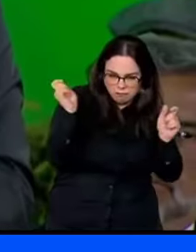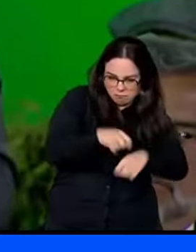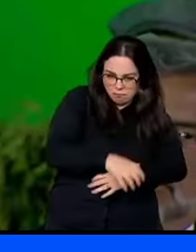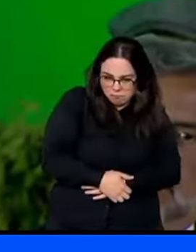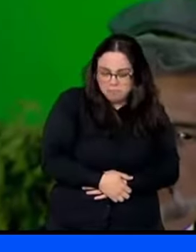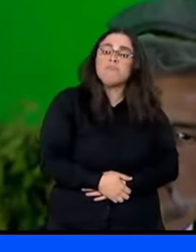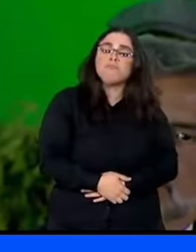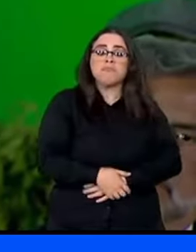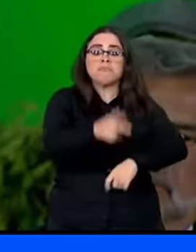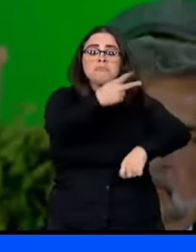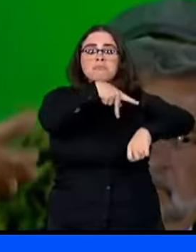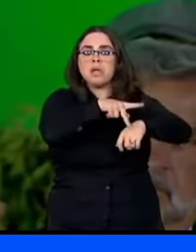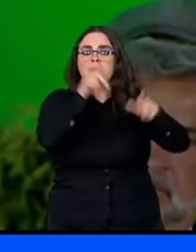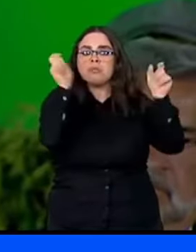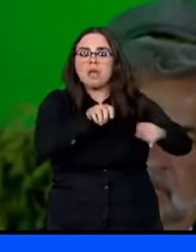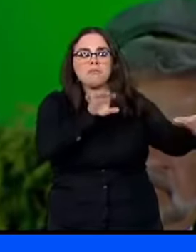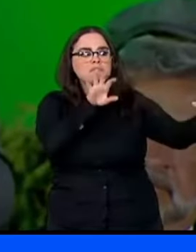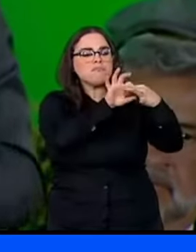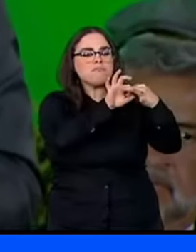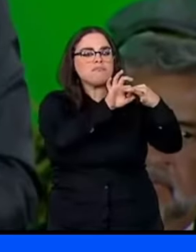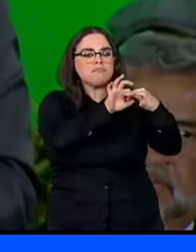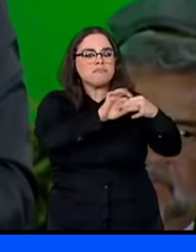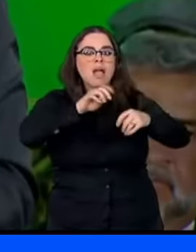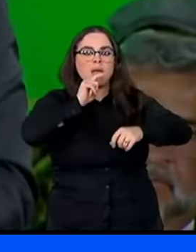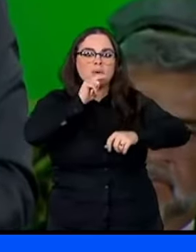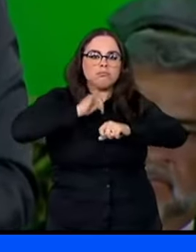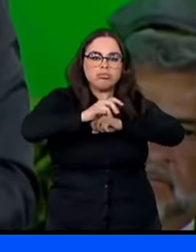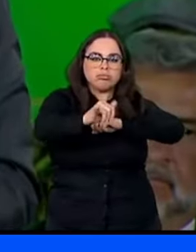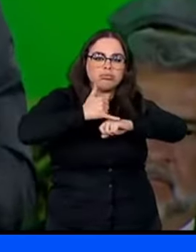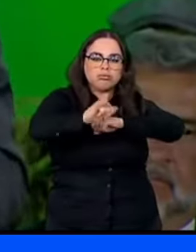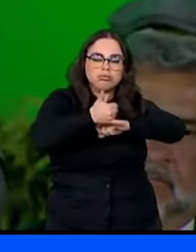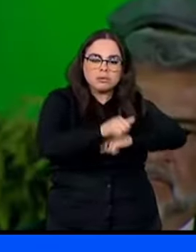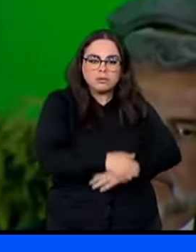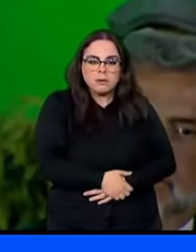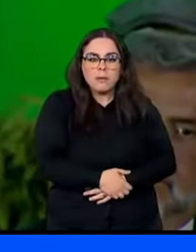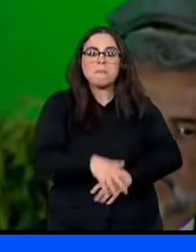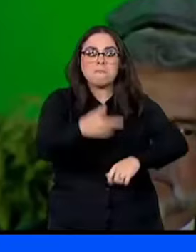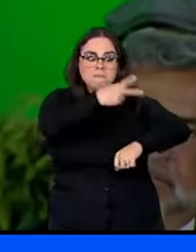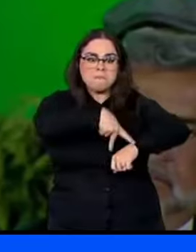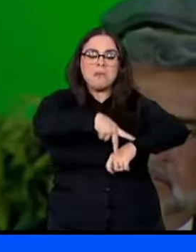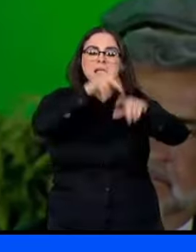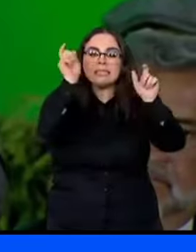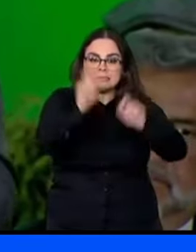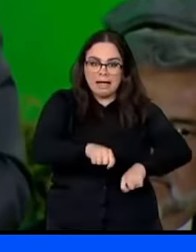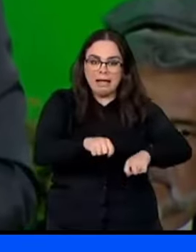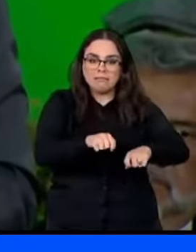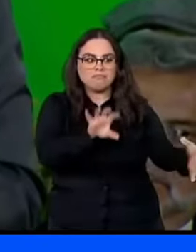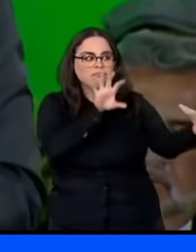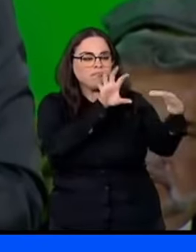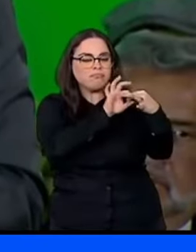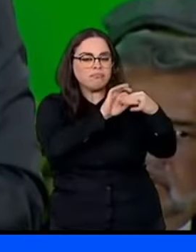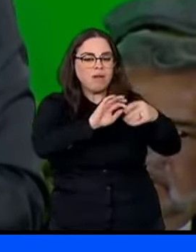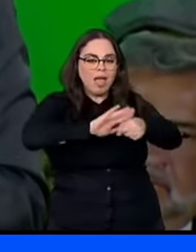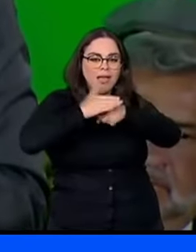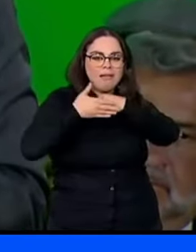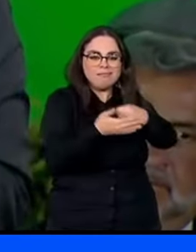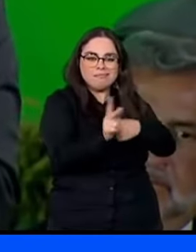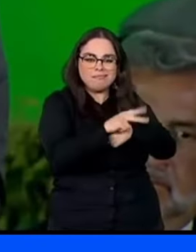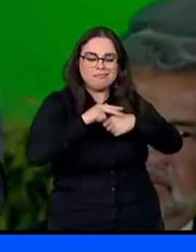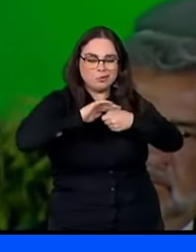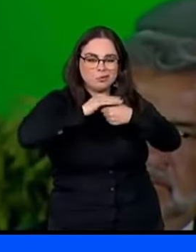Qual é o país que pode Estar conosco Energia hídrica Qual é o país que pode disputar Conosco e do Orgêno Verde?